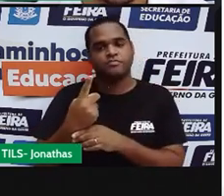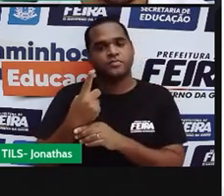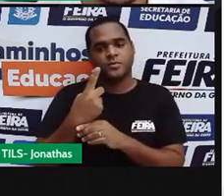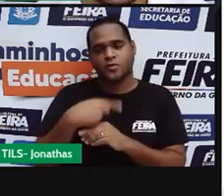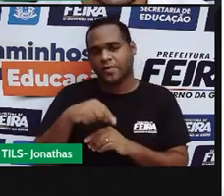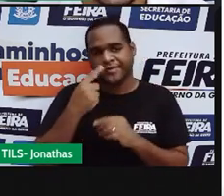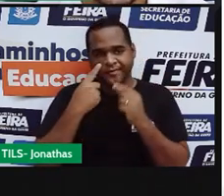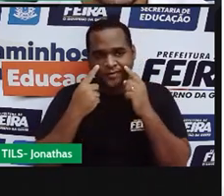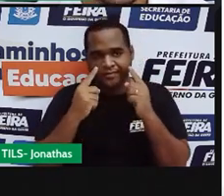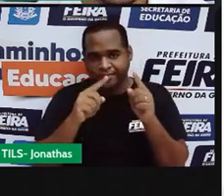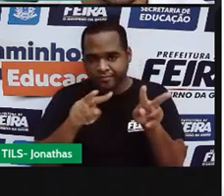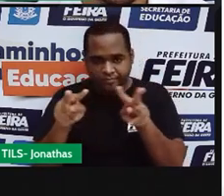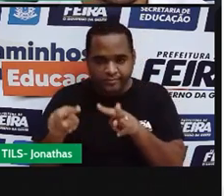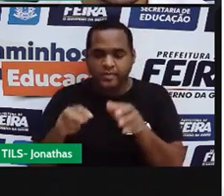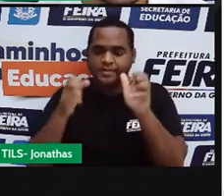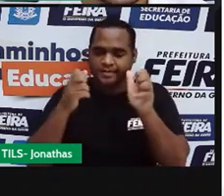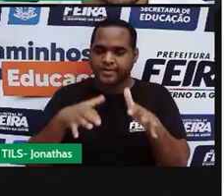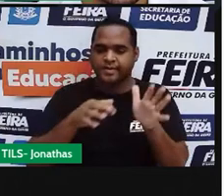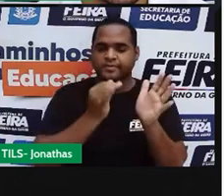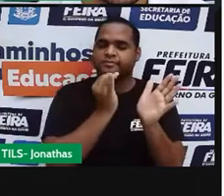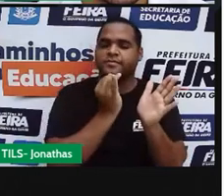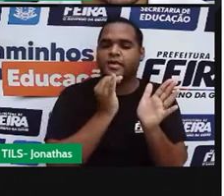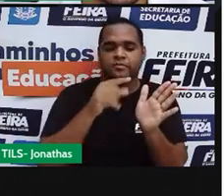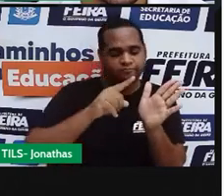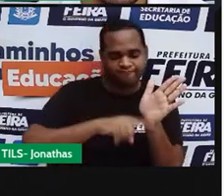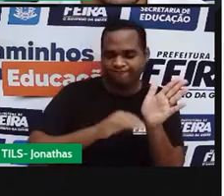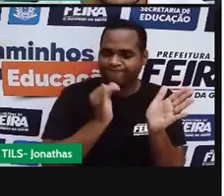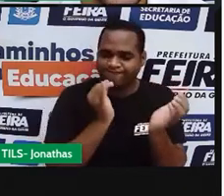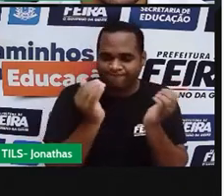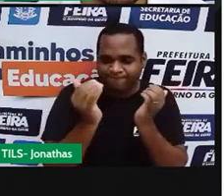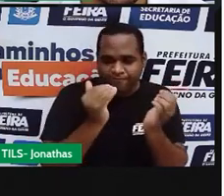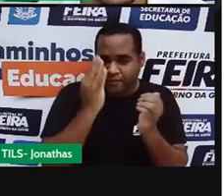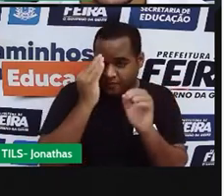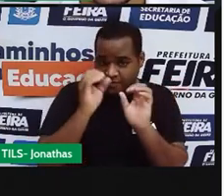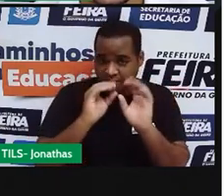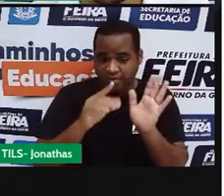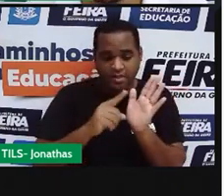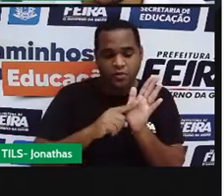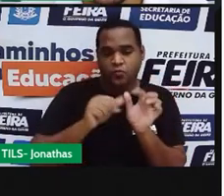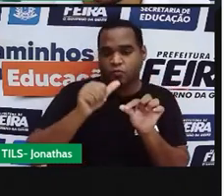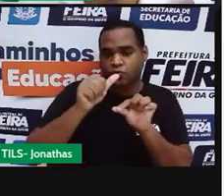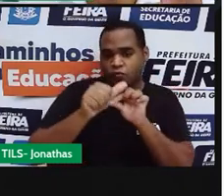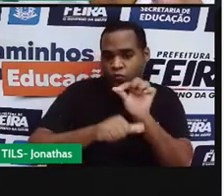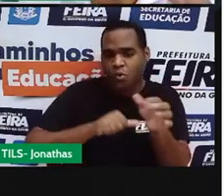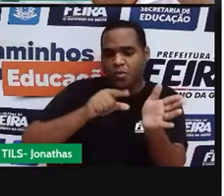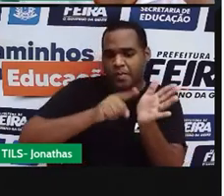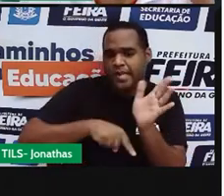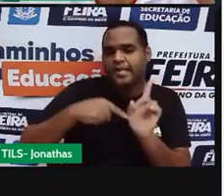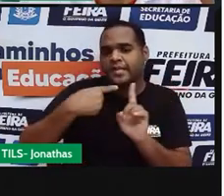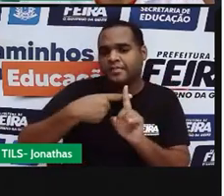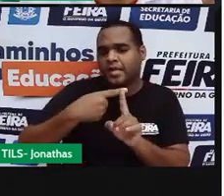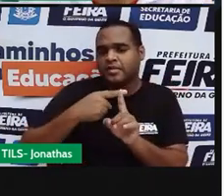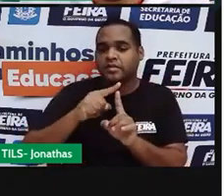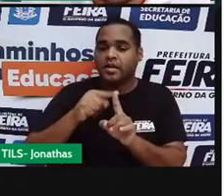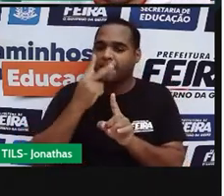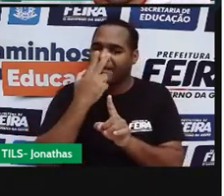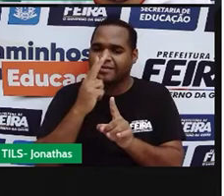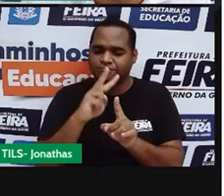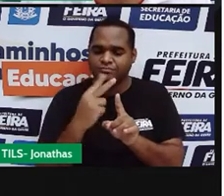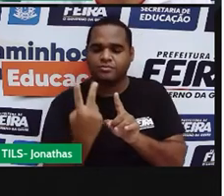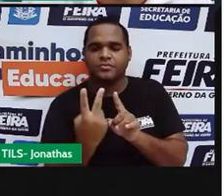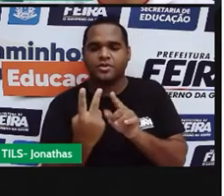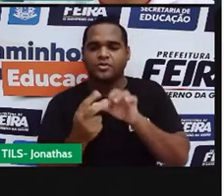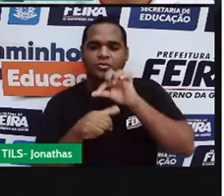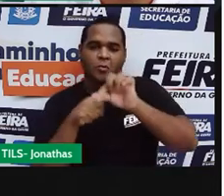viu e eu já falei, na subtração, quando você subtrai um positivo, acontece o oposto.